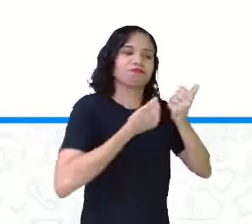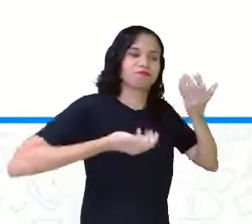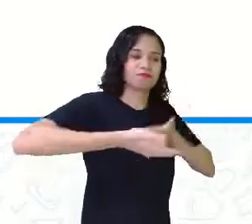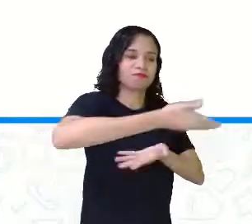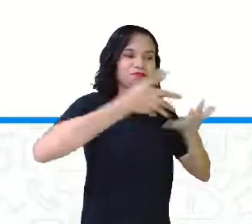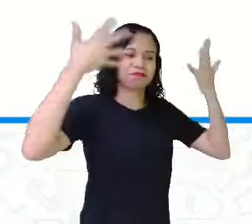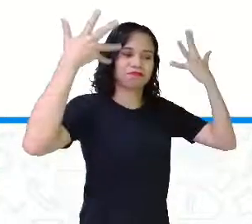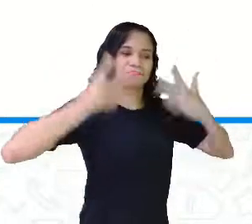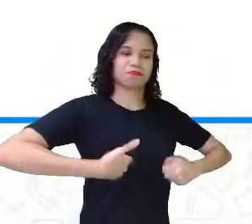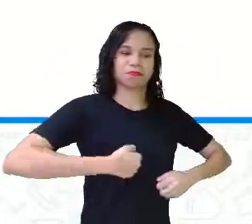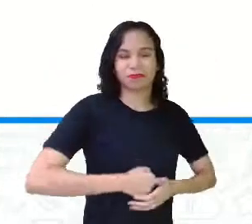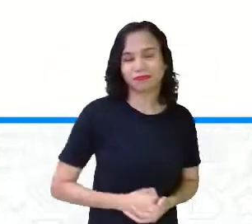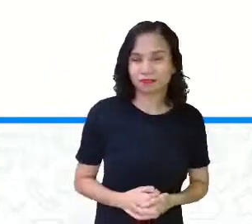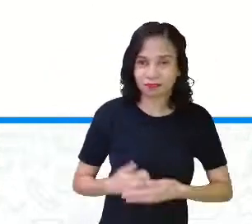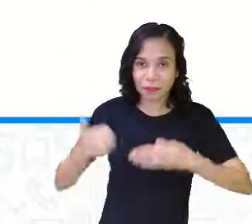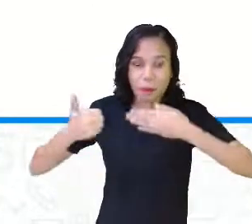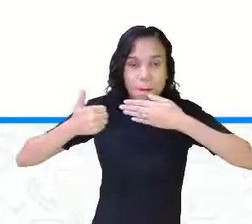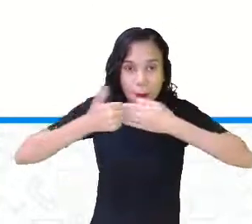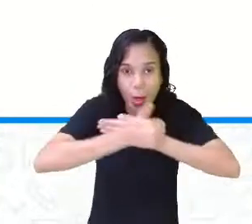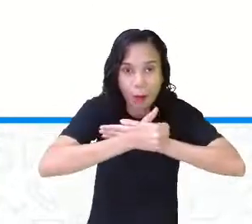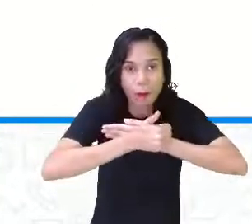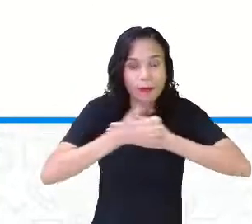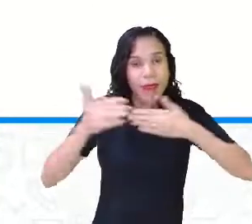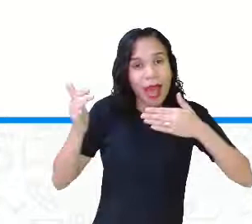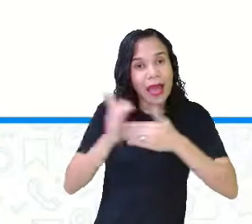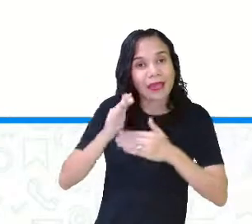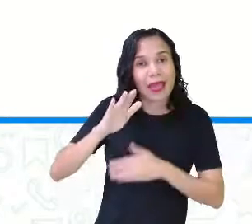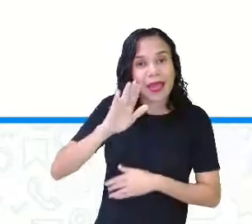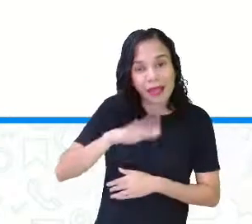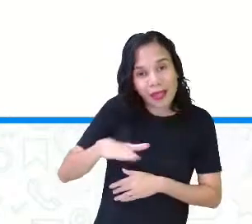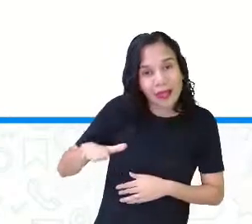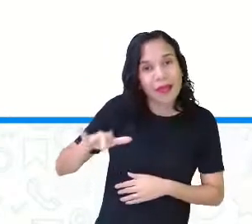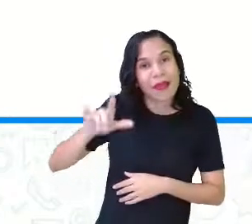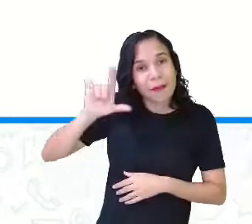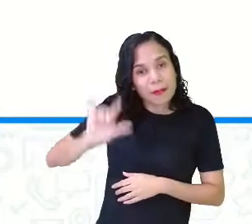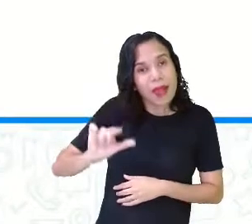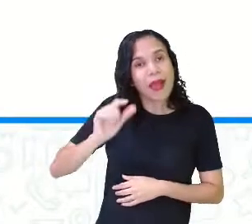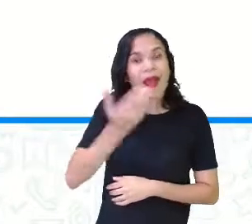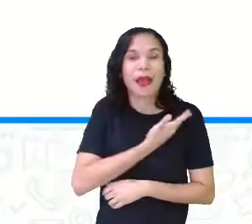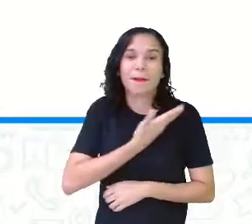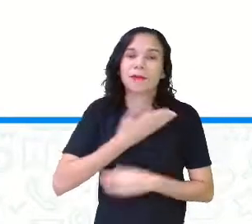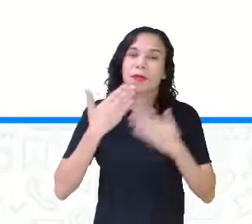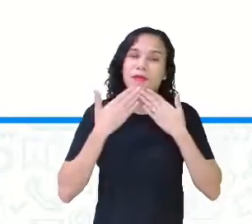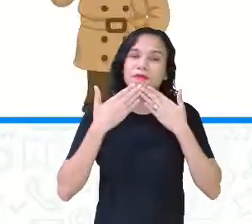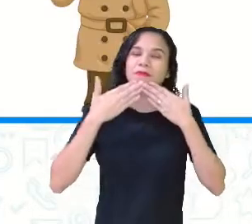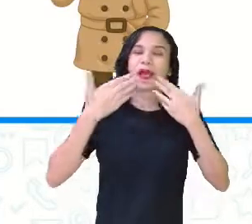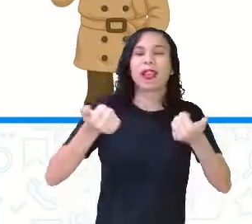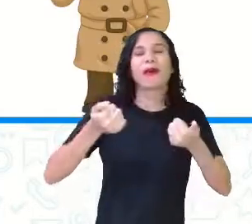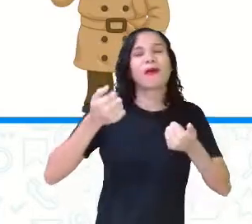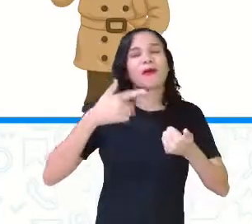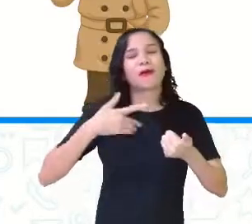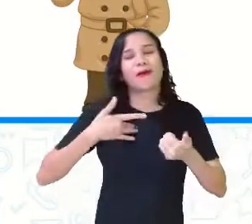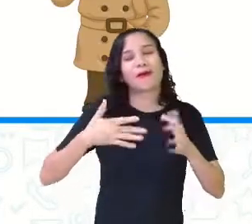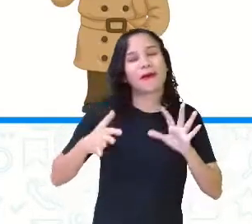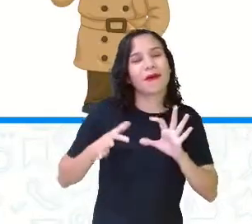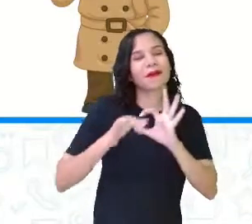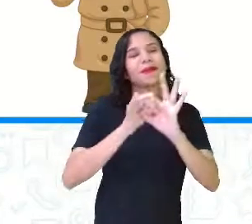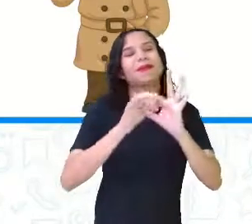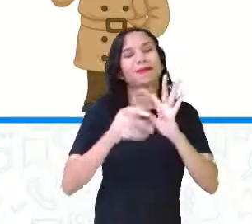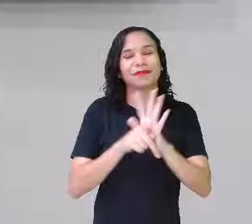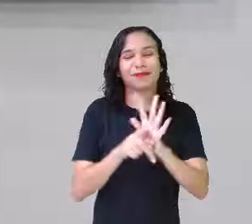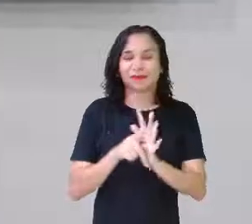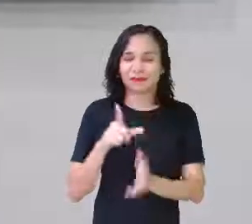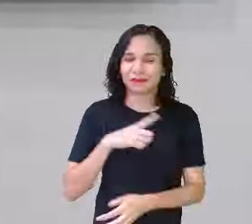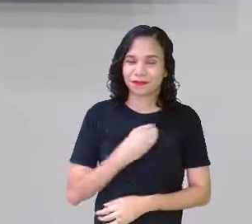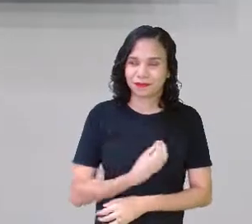poderoso leão. Moral, os pequenos amigos podem se revelar os melhores e mais leais aliados.